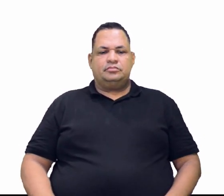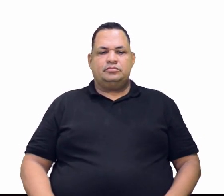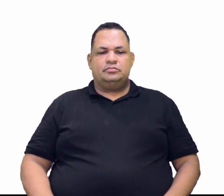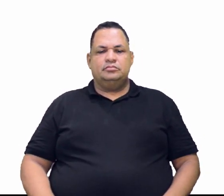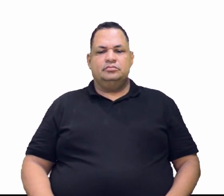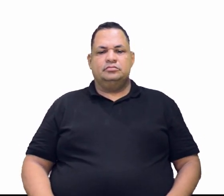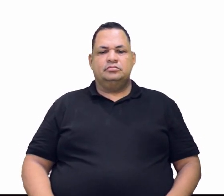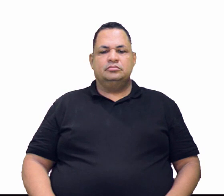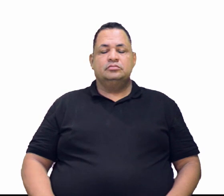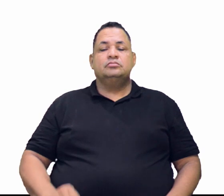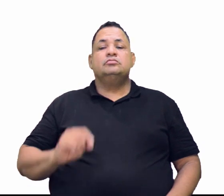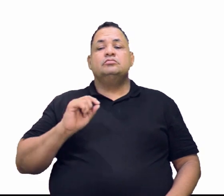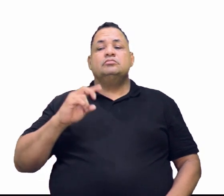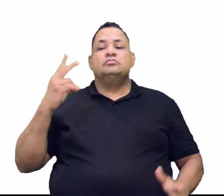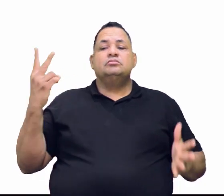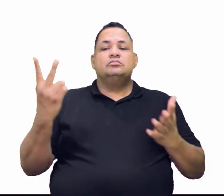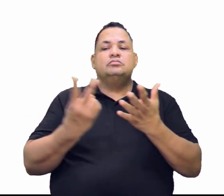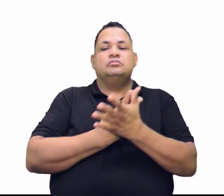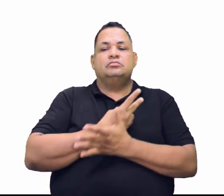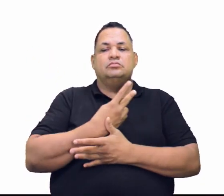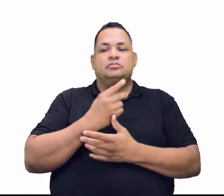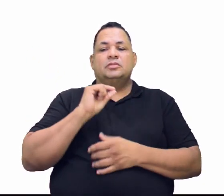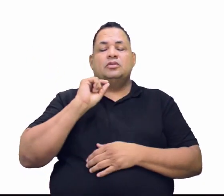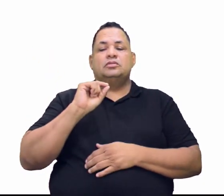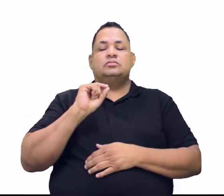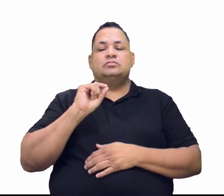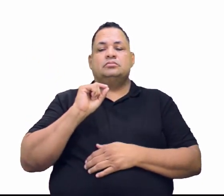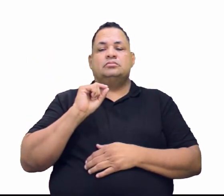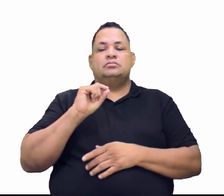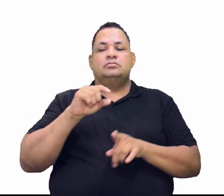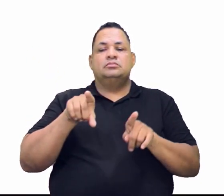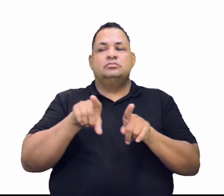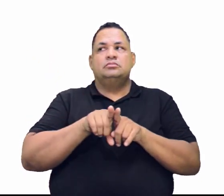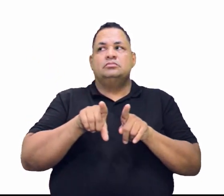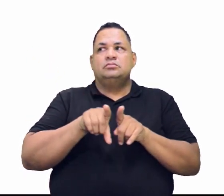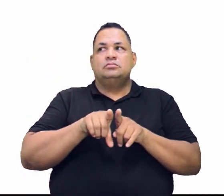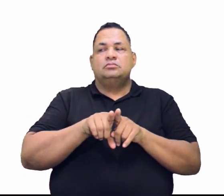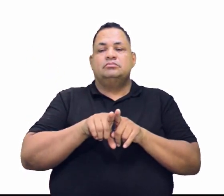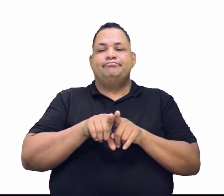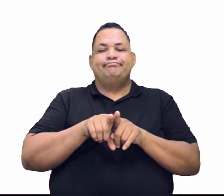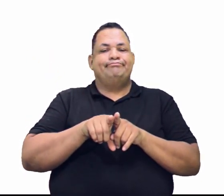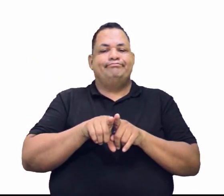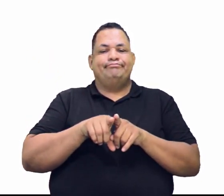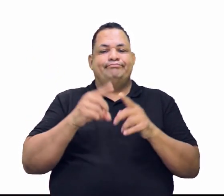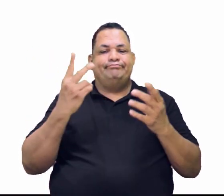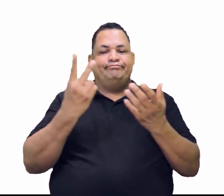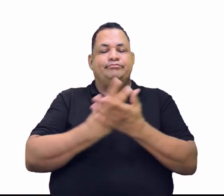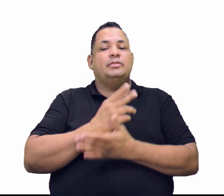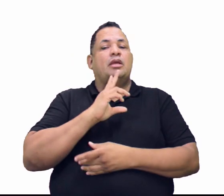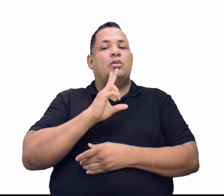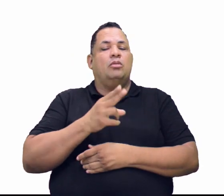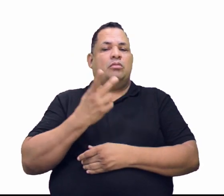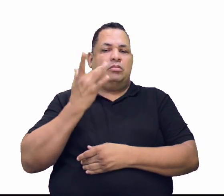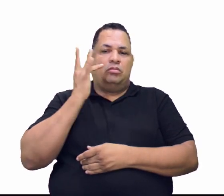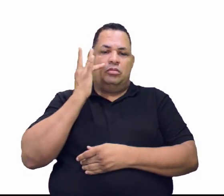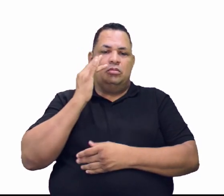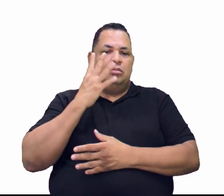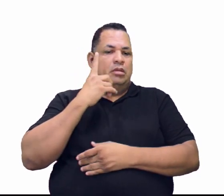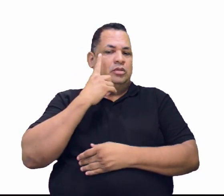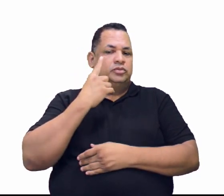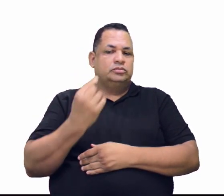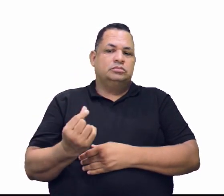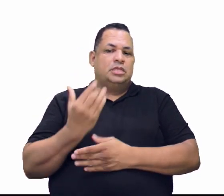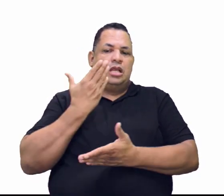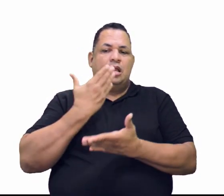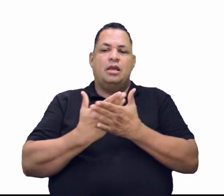Mas o que aconteceu com a Caceterita, também aconteceu com o ouro. Vai sumir.